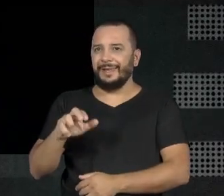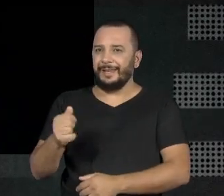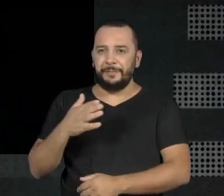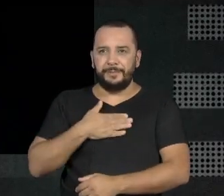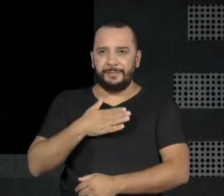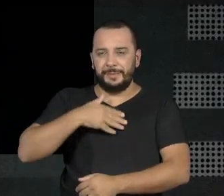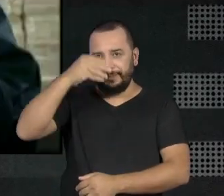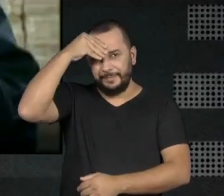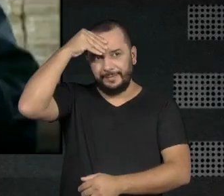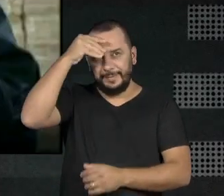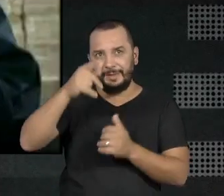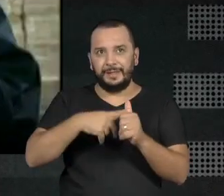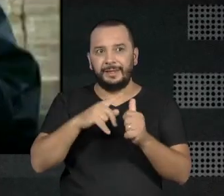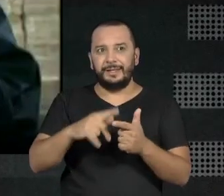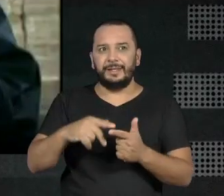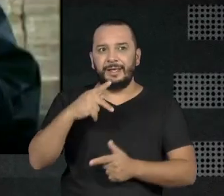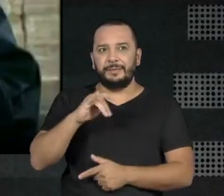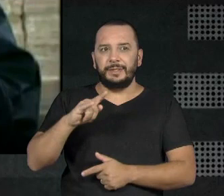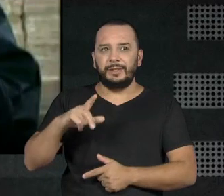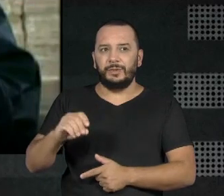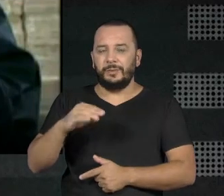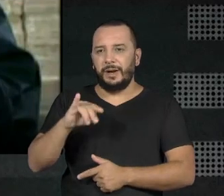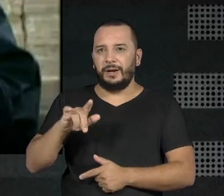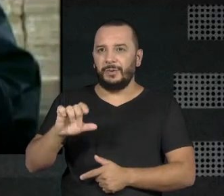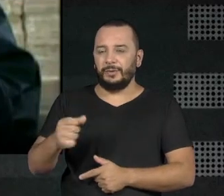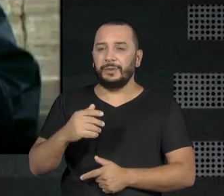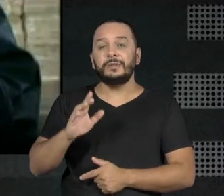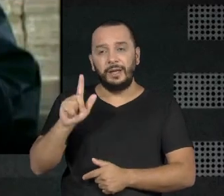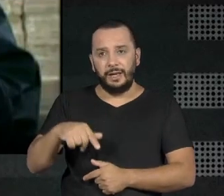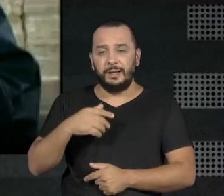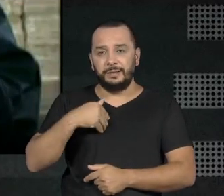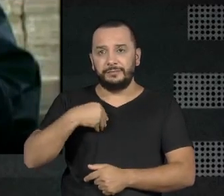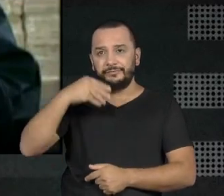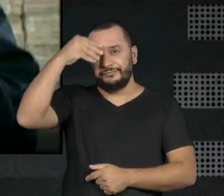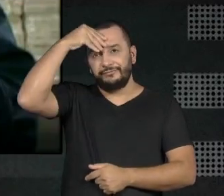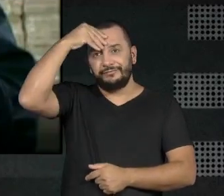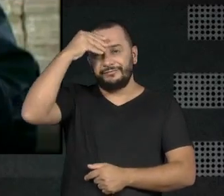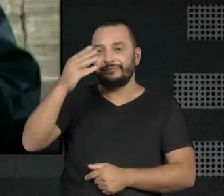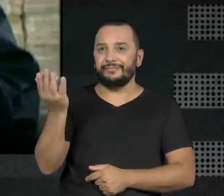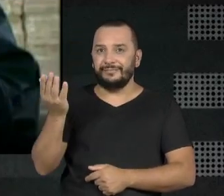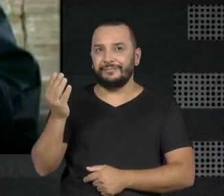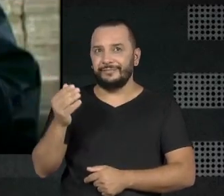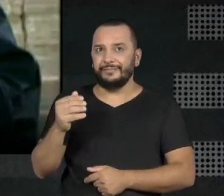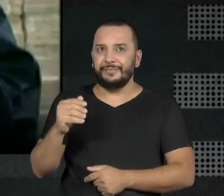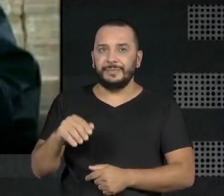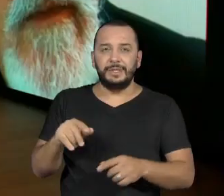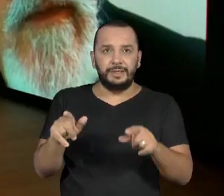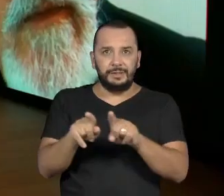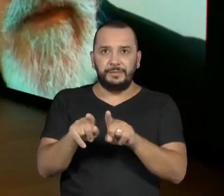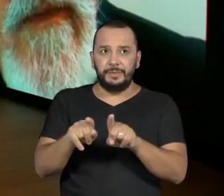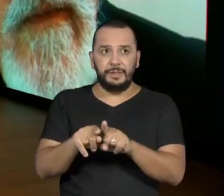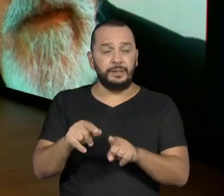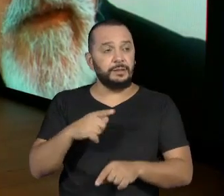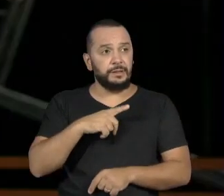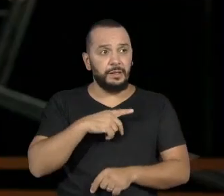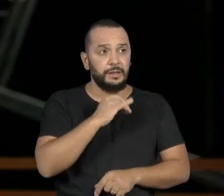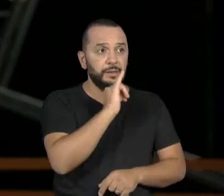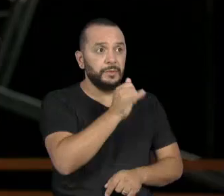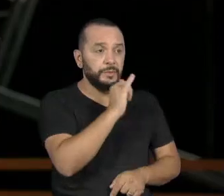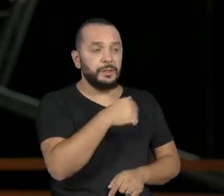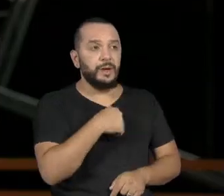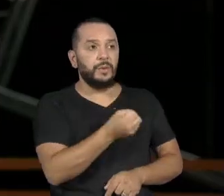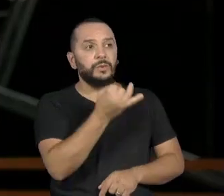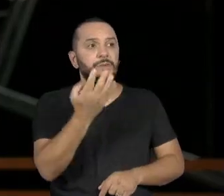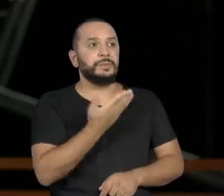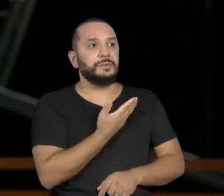Prínio Marcos, que foi padrinho da Luzinha Guimarães. Nós temos depoimentos aqui de alguns